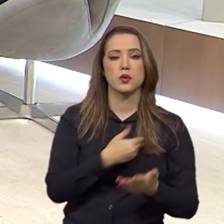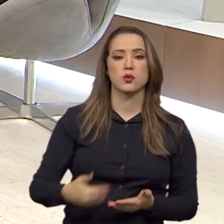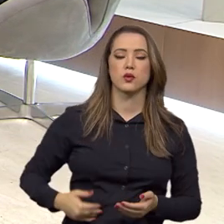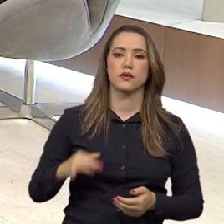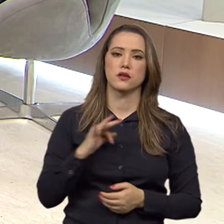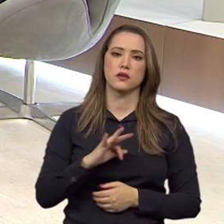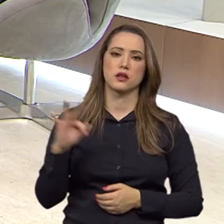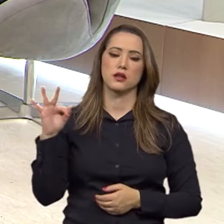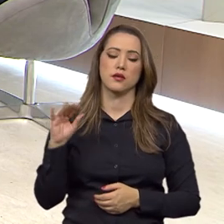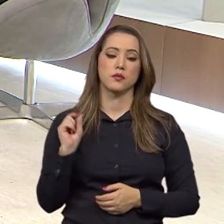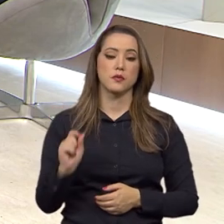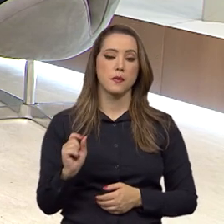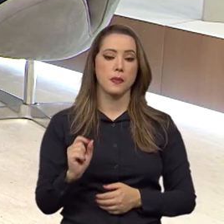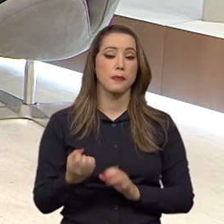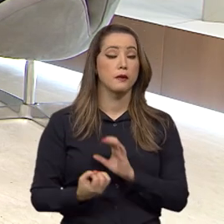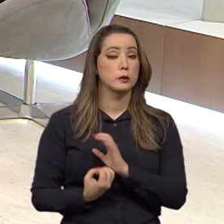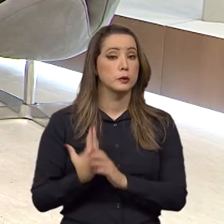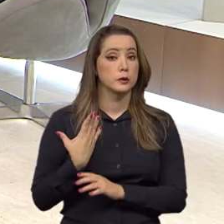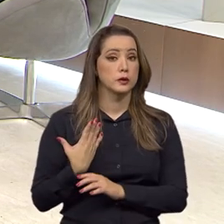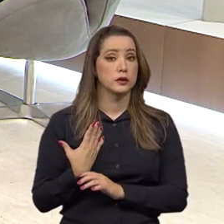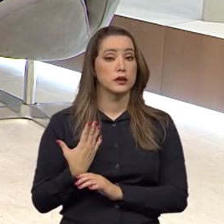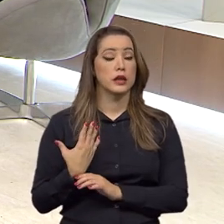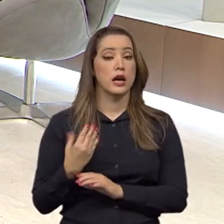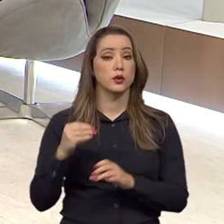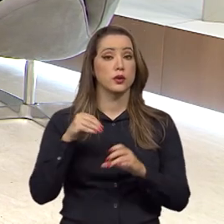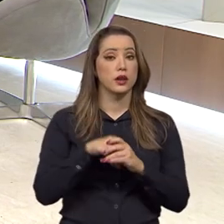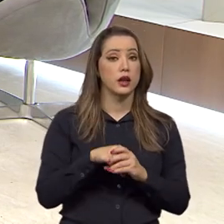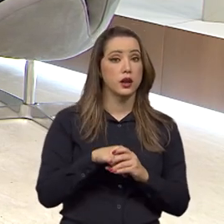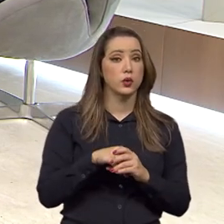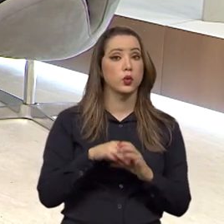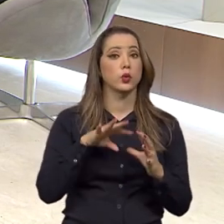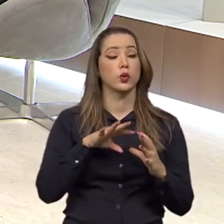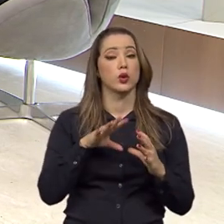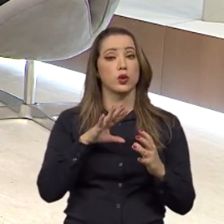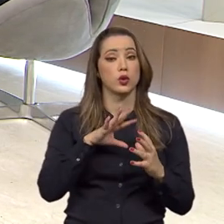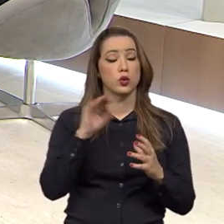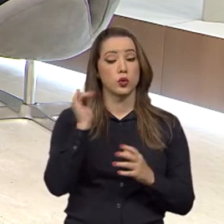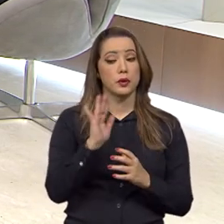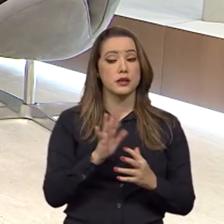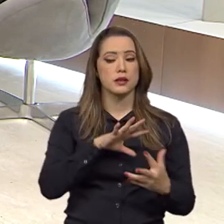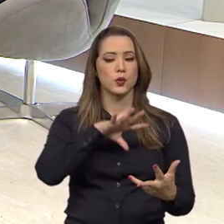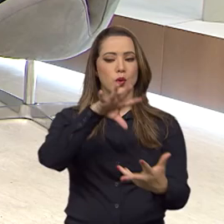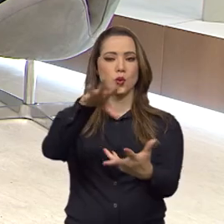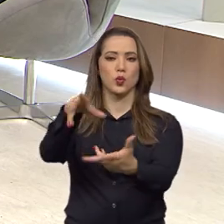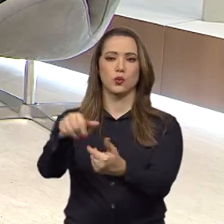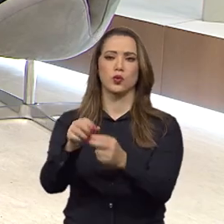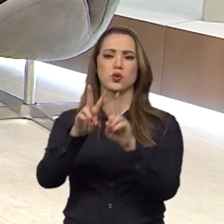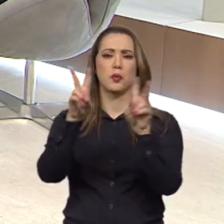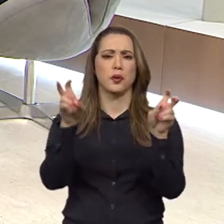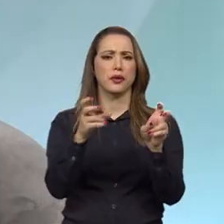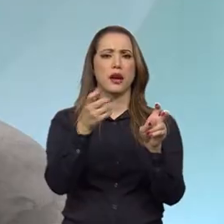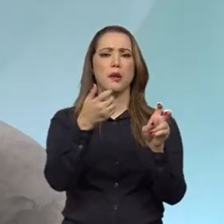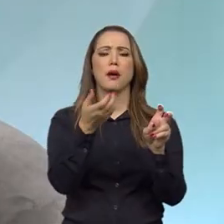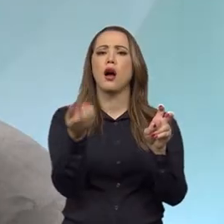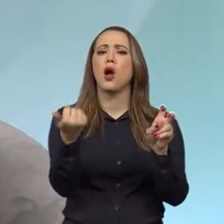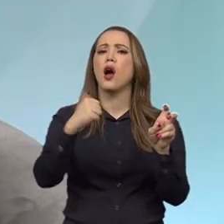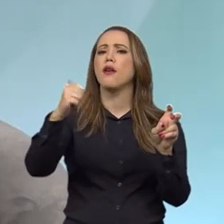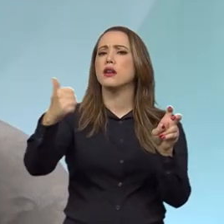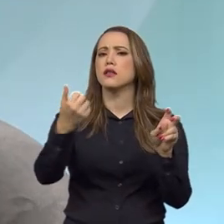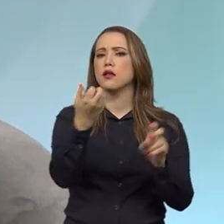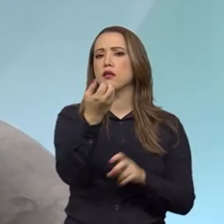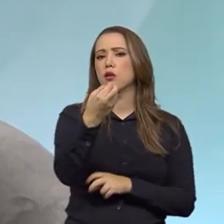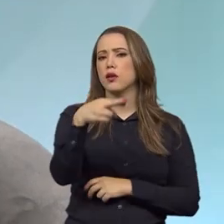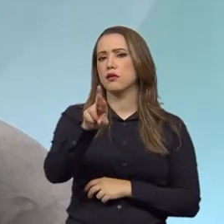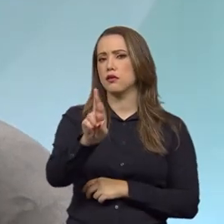estabelecido interna e internacionalmente sobre a qualidade do ar. Então, portanto, são várias as